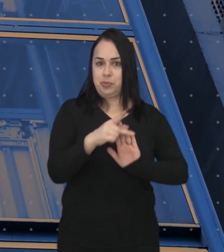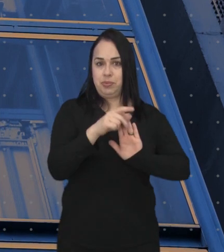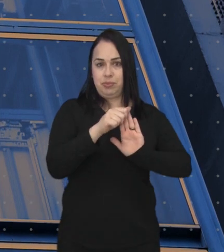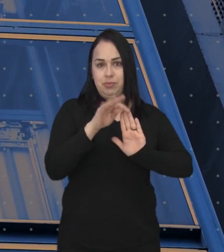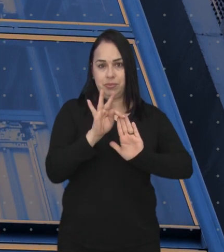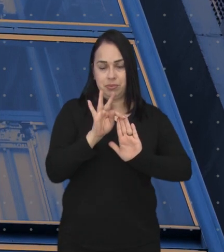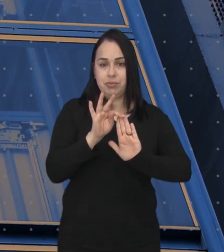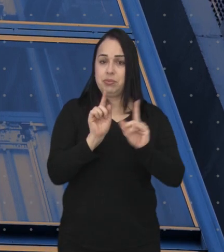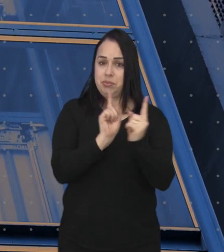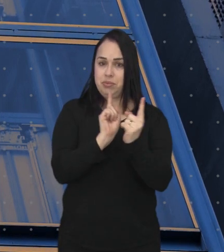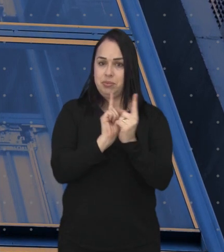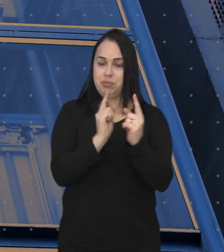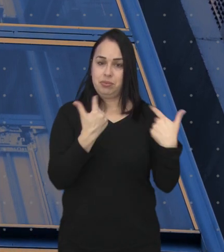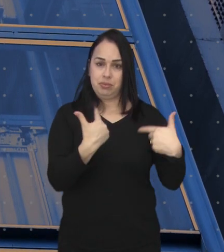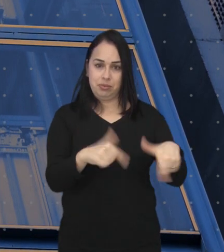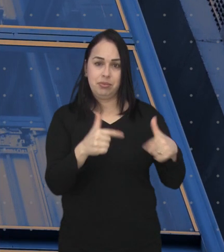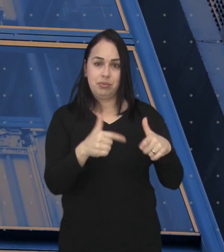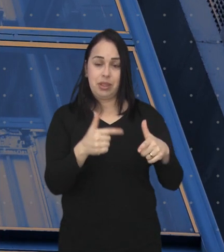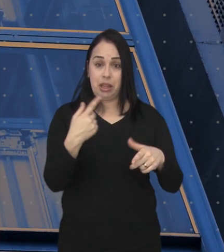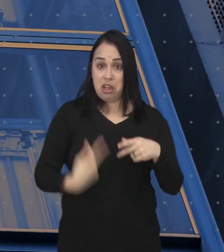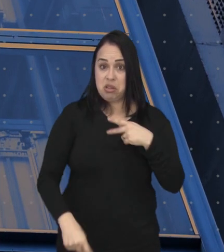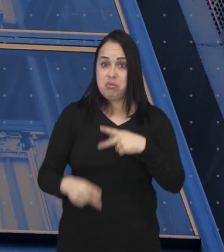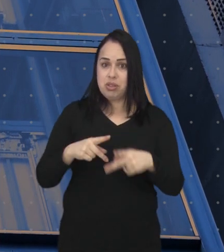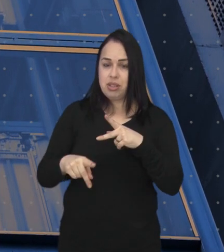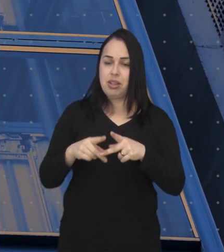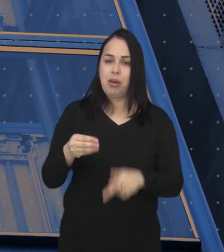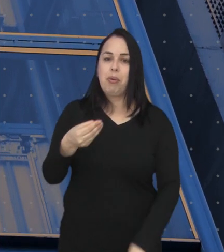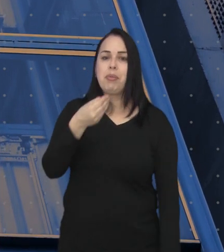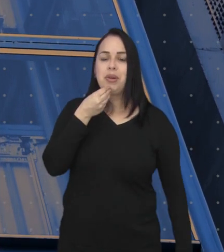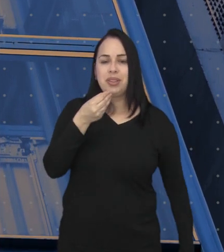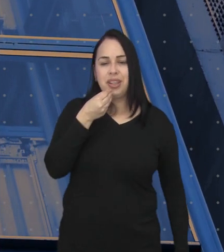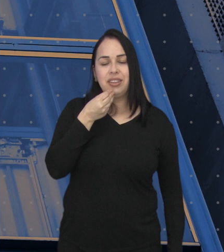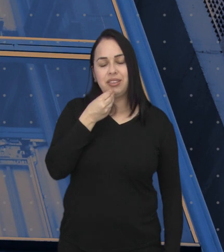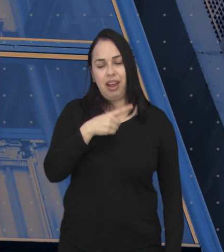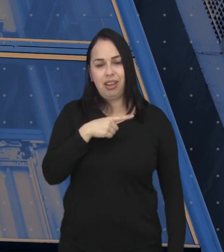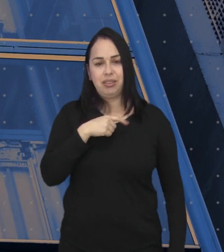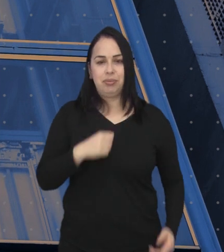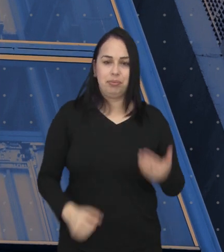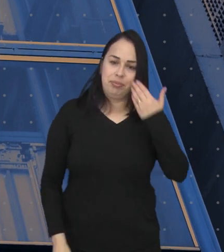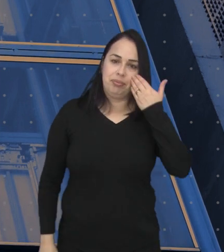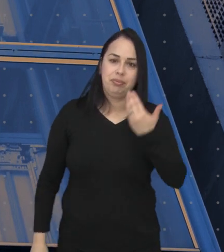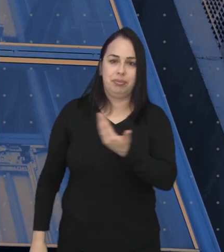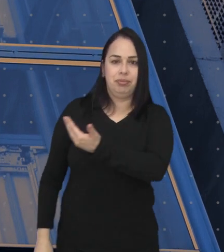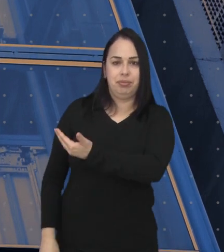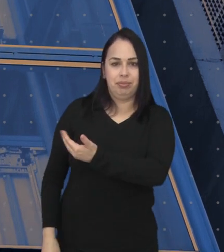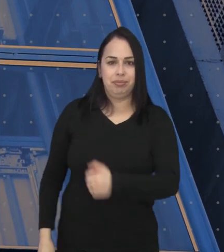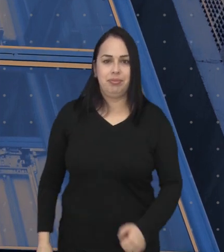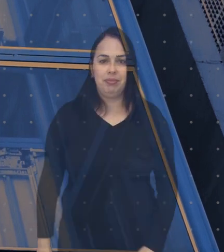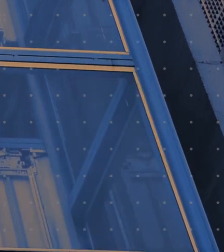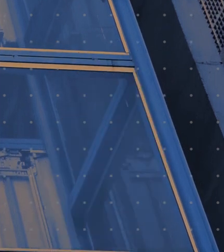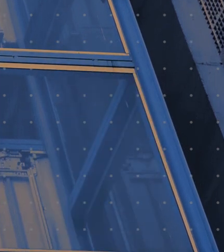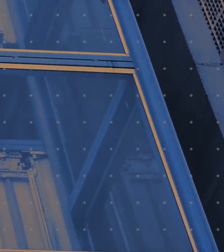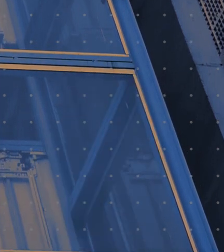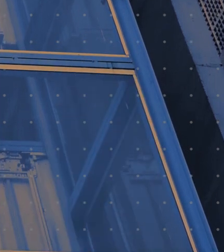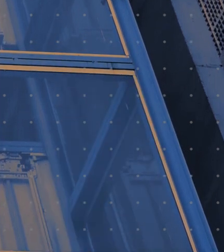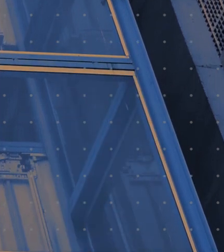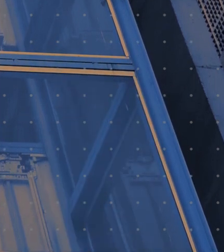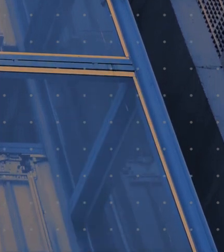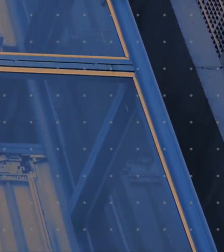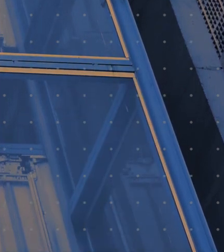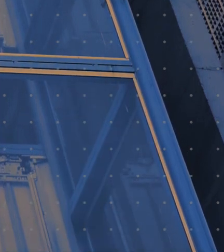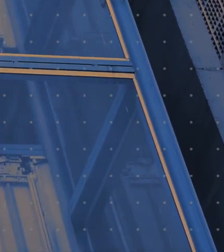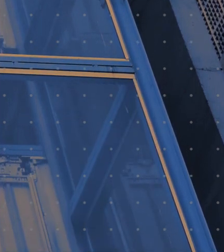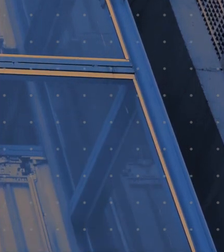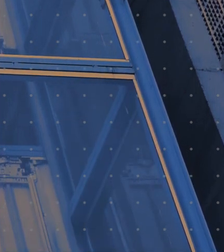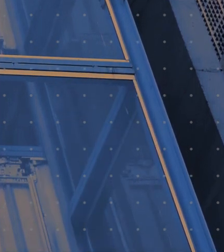O PAT, Posto de Atendimento ao Trabalhador de São José dos Campos, tem oportunidades de emprego para ajudante de carga